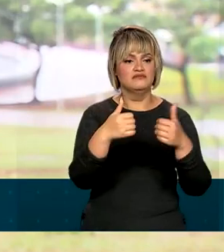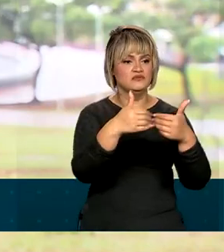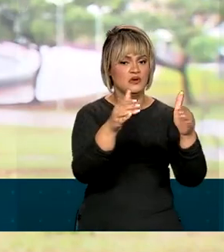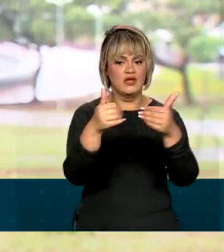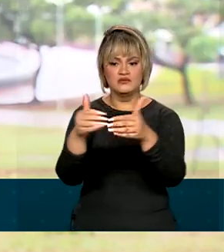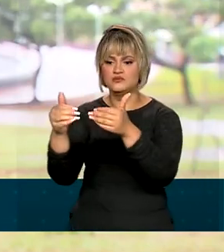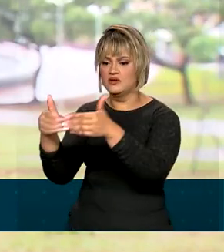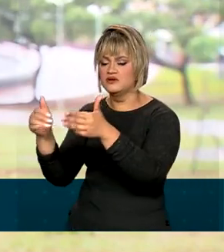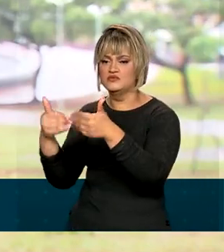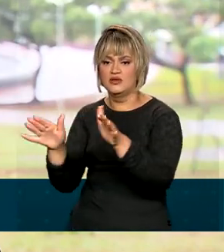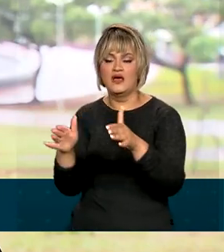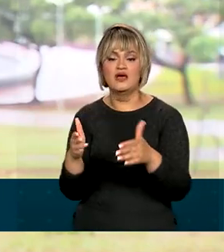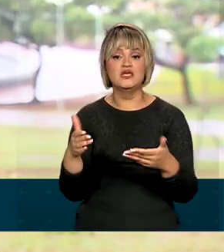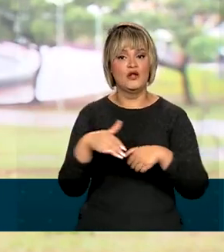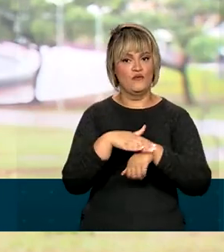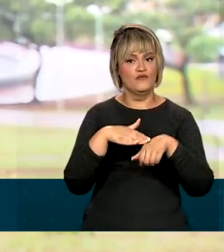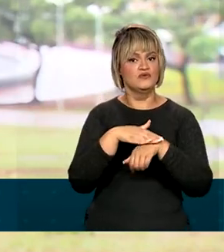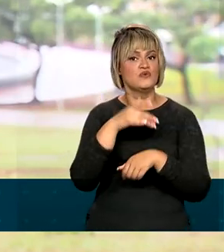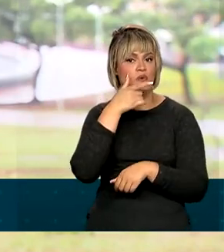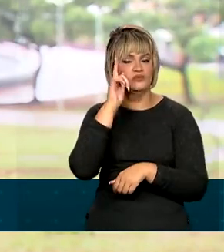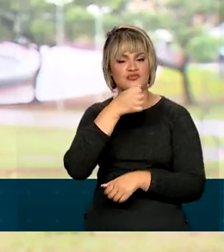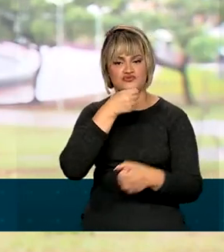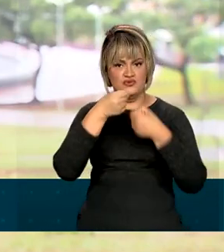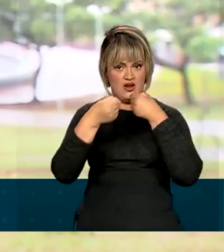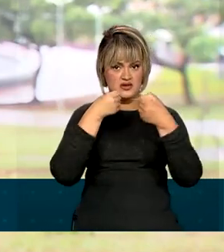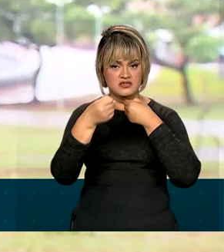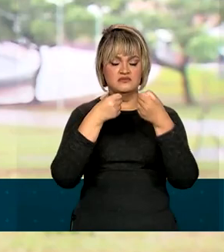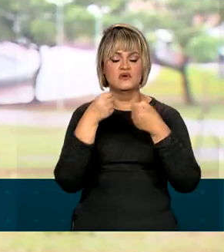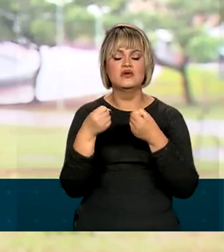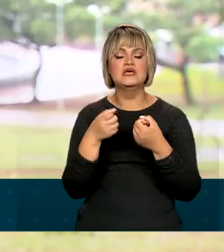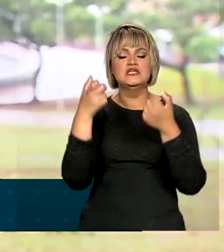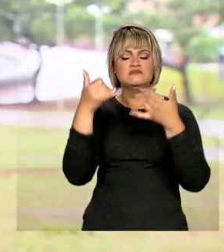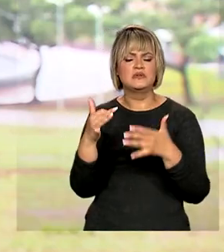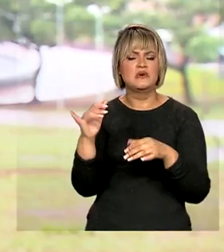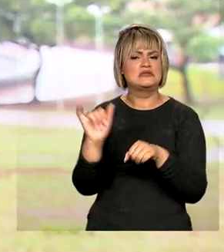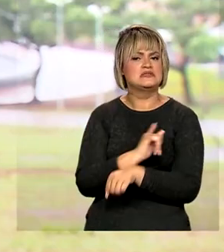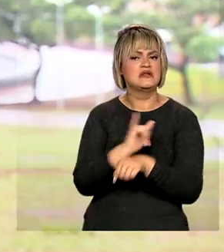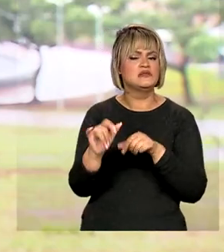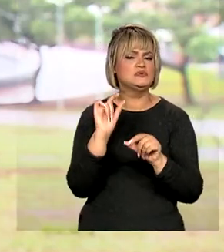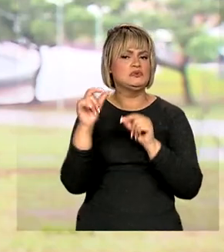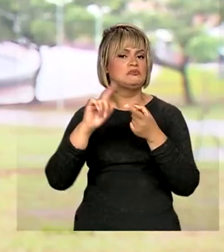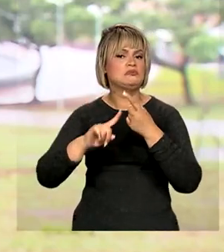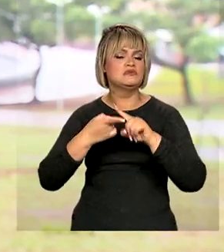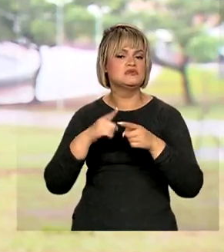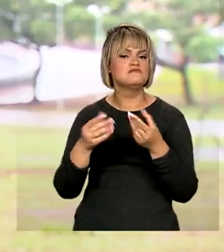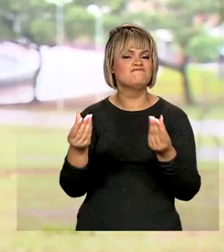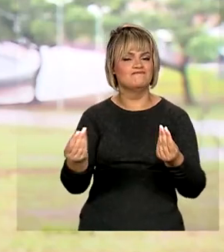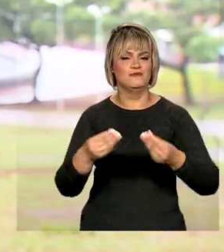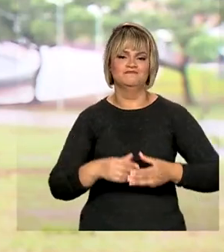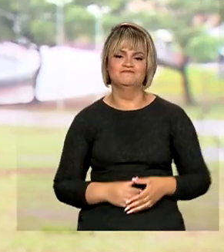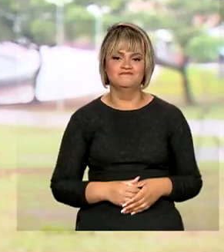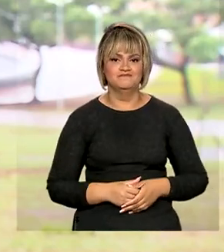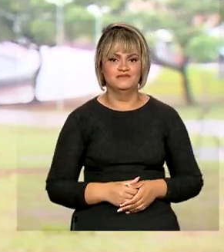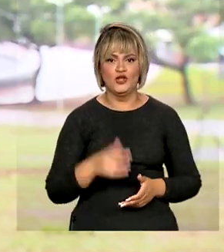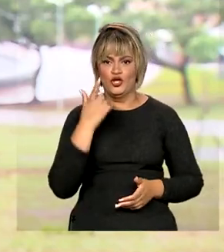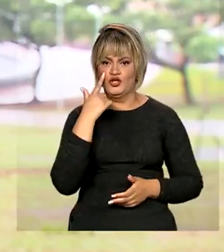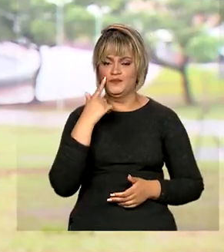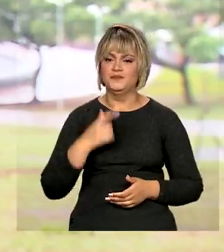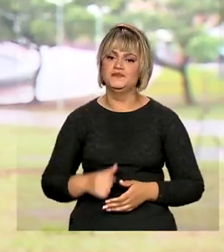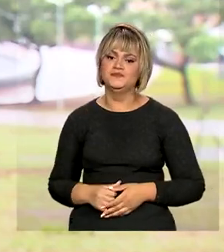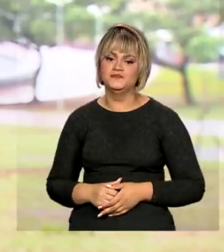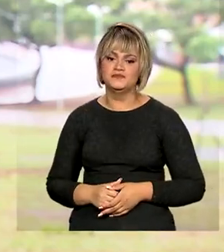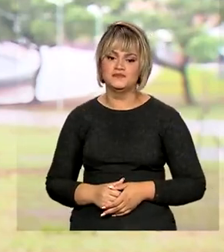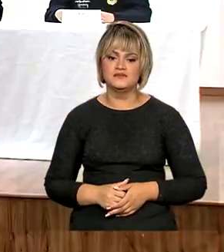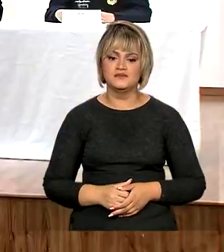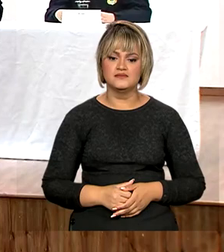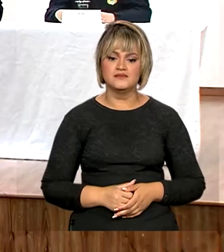estradas. E eles conversaram com jornalistas ontem e comentaram como está sendo feito esse trabalho nas estradas brasileiras. Vamos assistir.